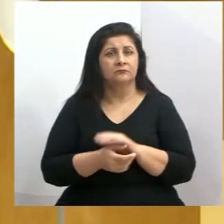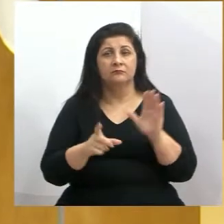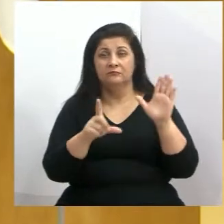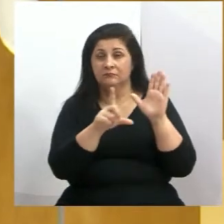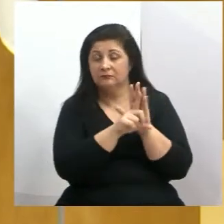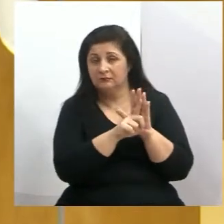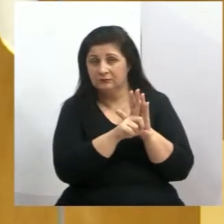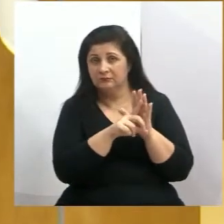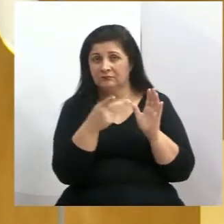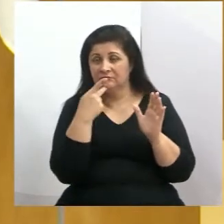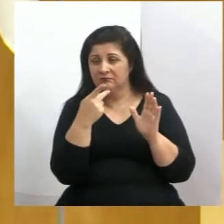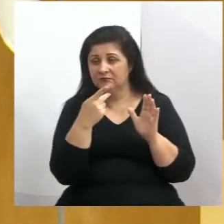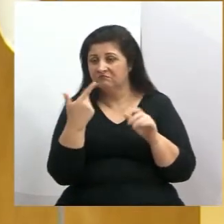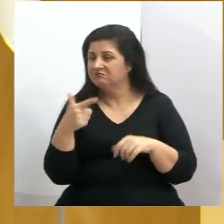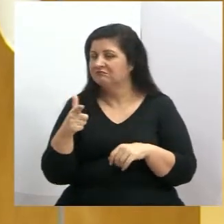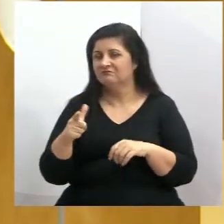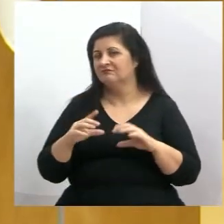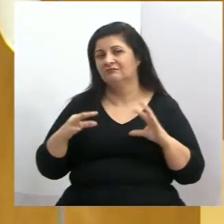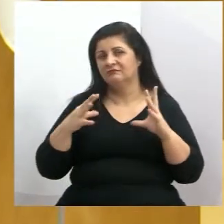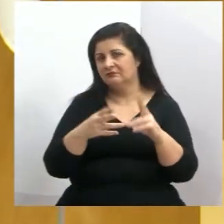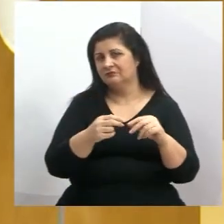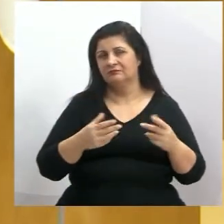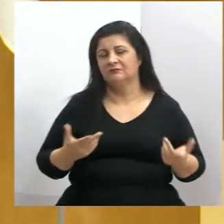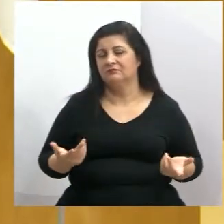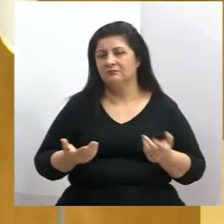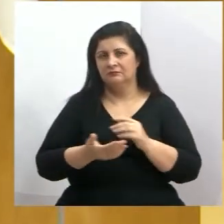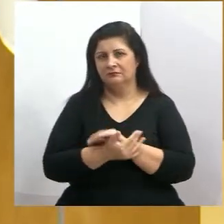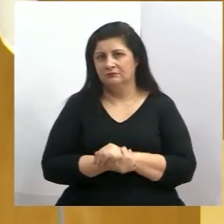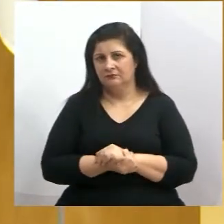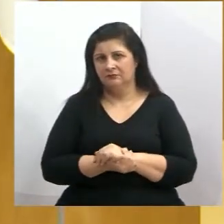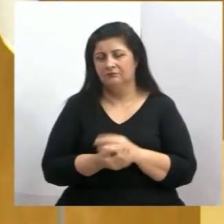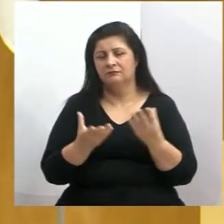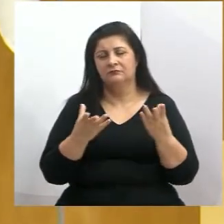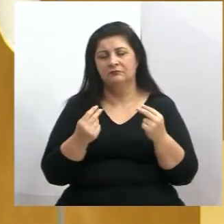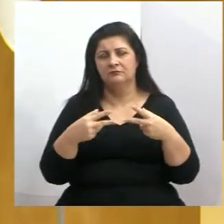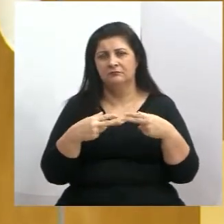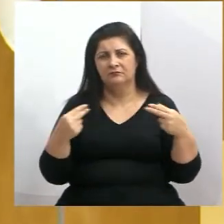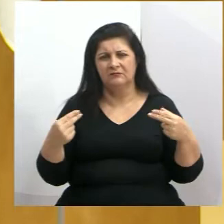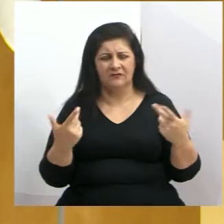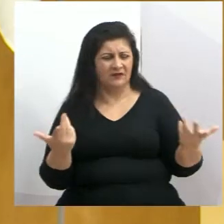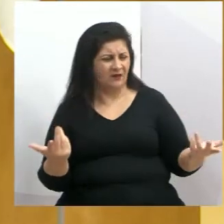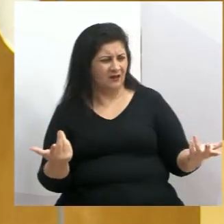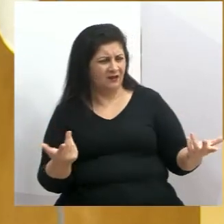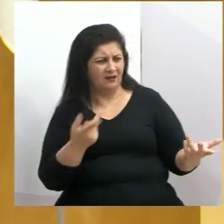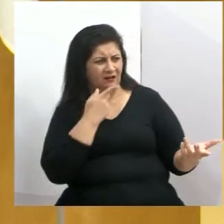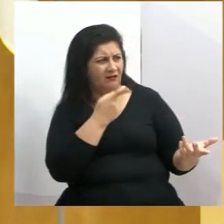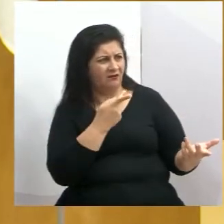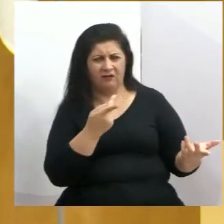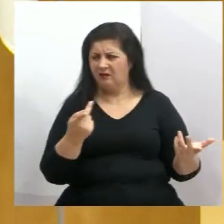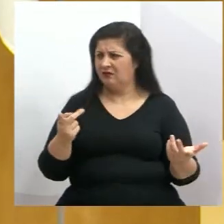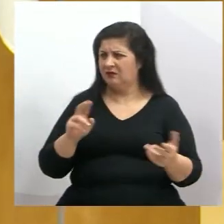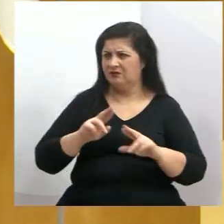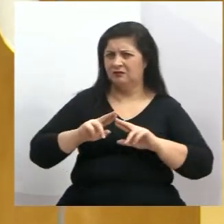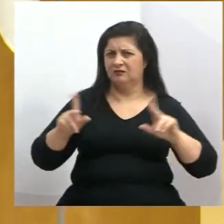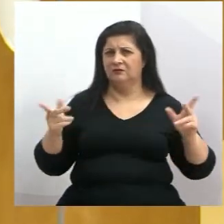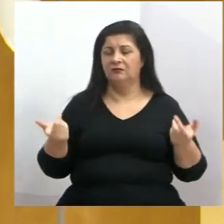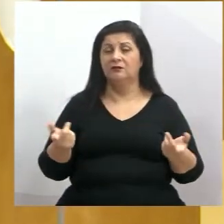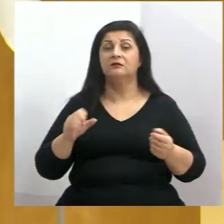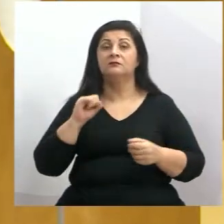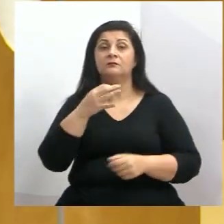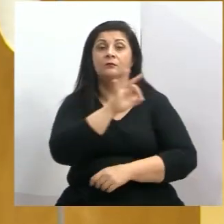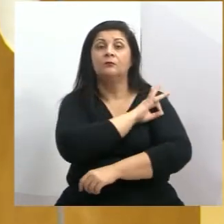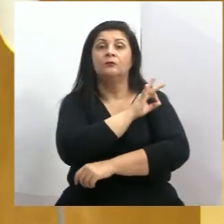leis que se fala não se aplicam para todos, né? E são muitas coisas que é contraditório. Se um guarda rodoviário,